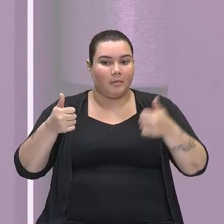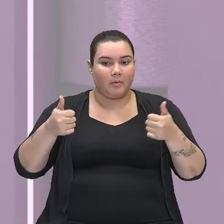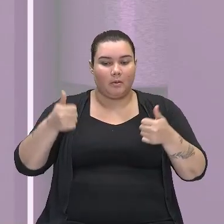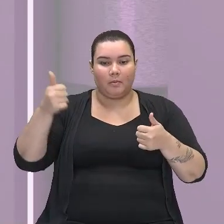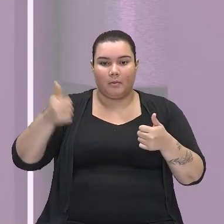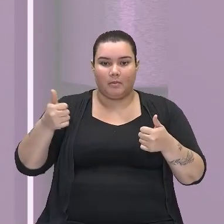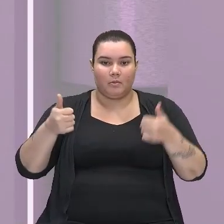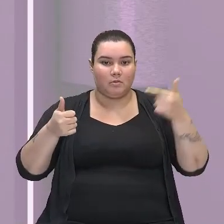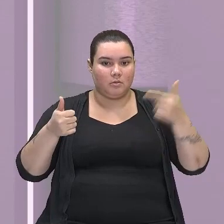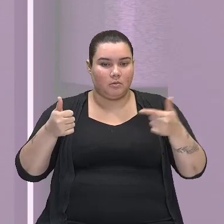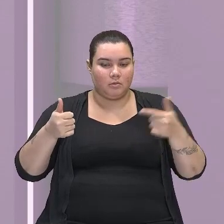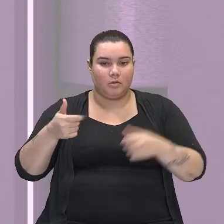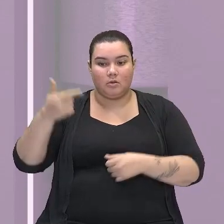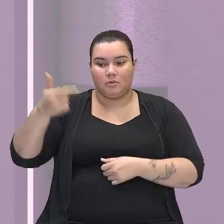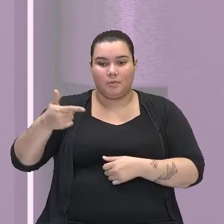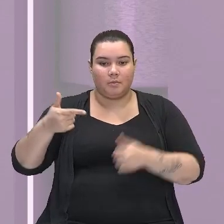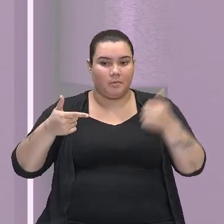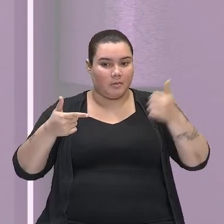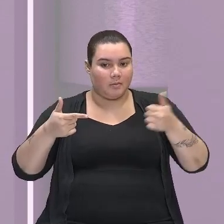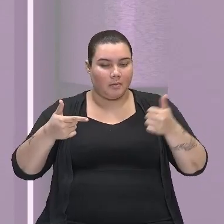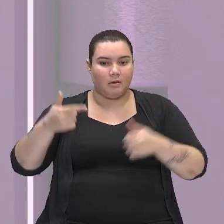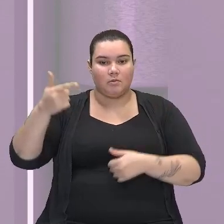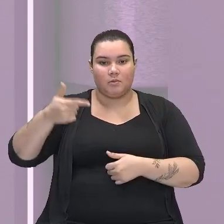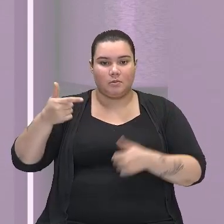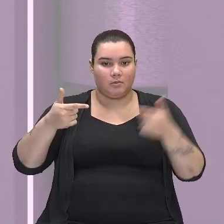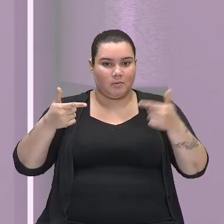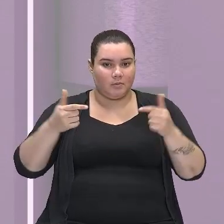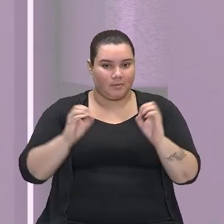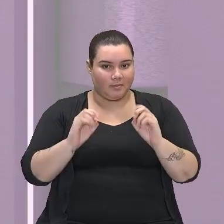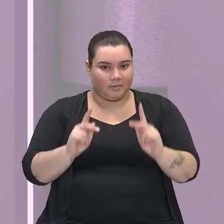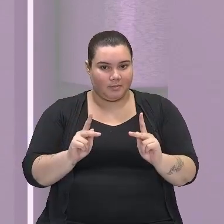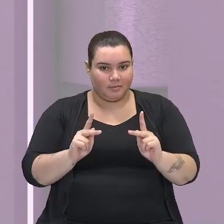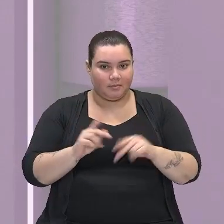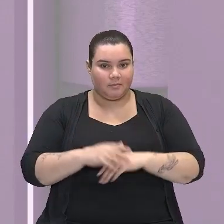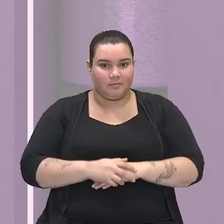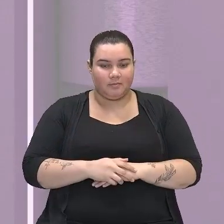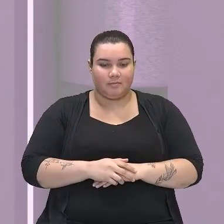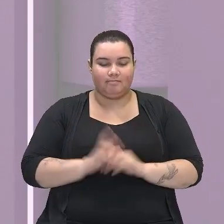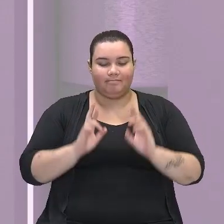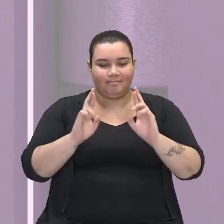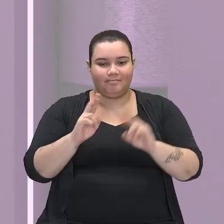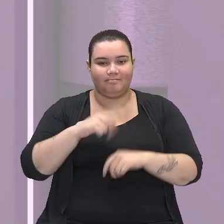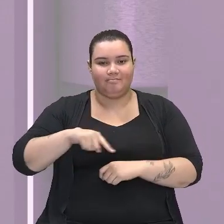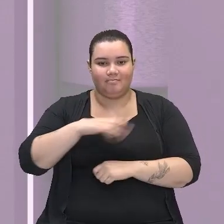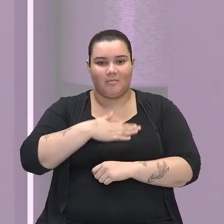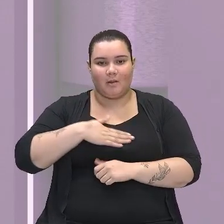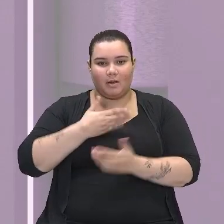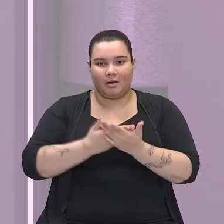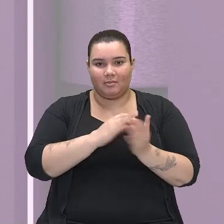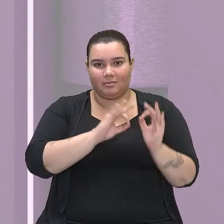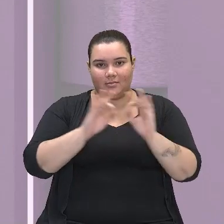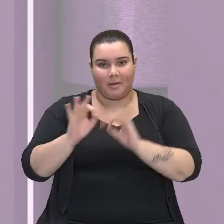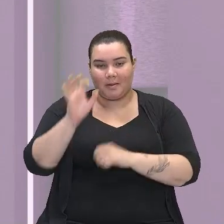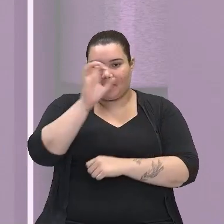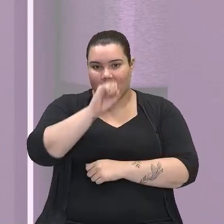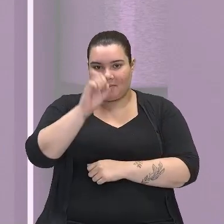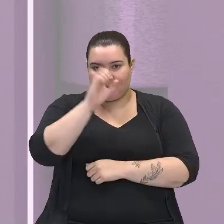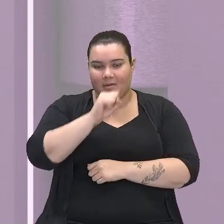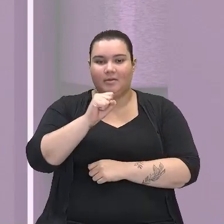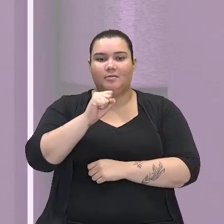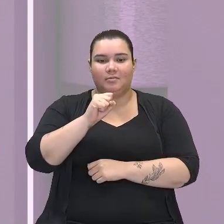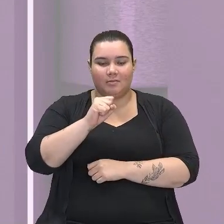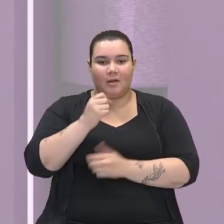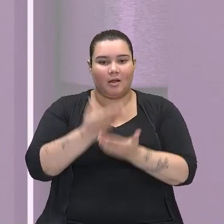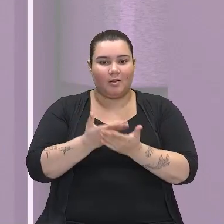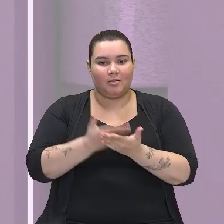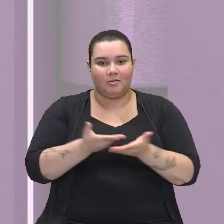primeiro pelo segundo, segundo pelo primeiro, segundo pelo segundo. Ok, pessoal? Espero que vocês tenham gostado e aprendido bem